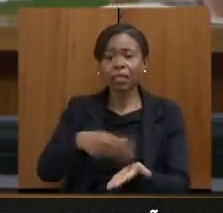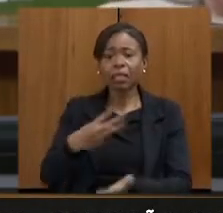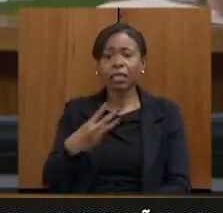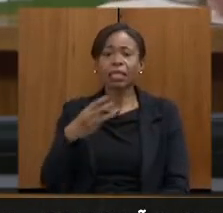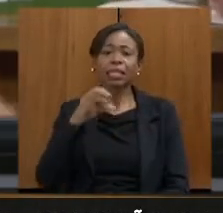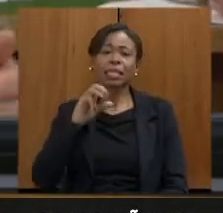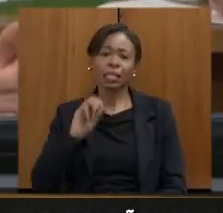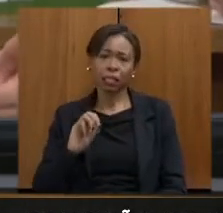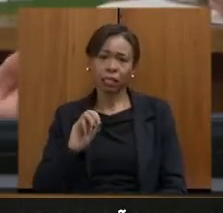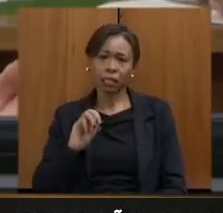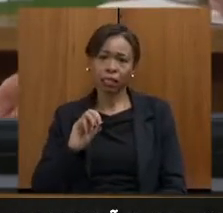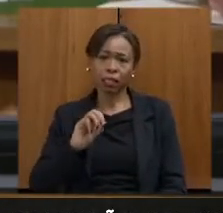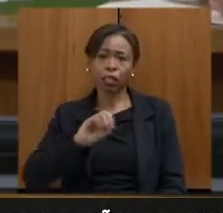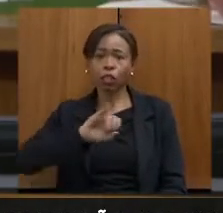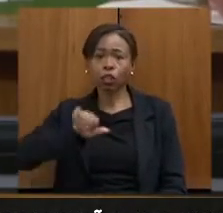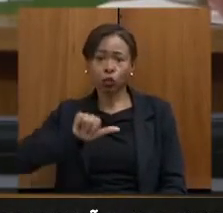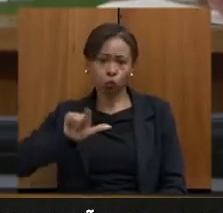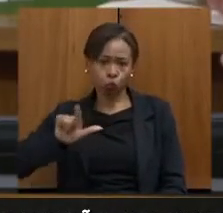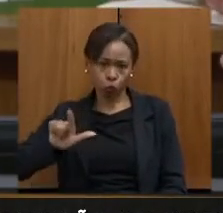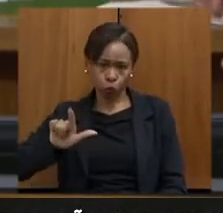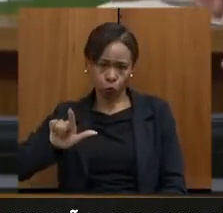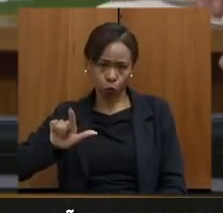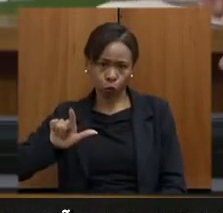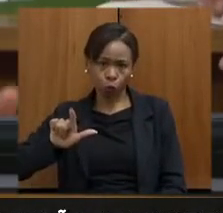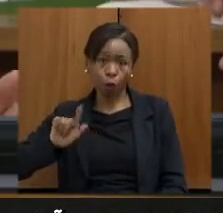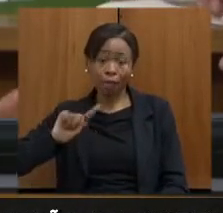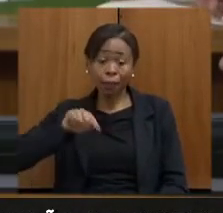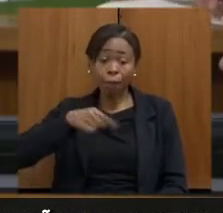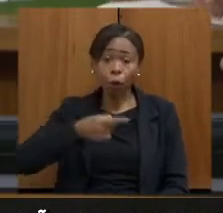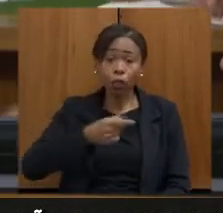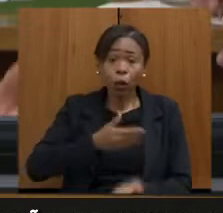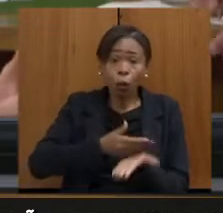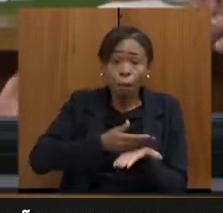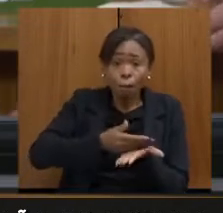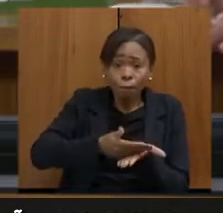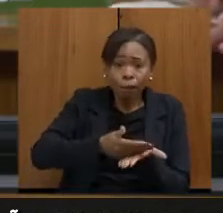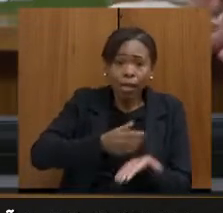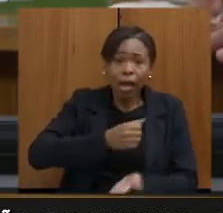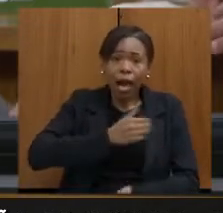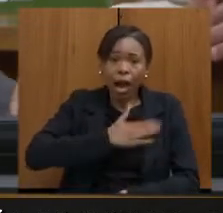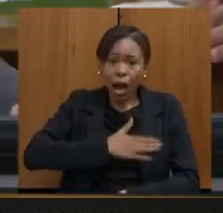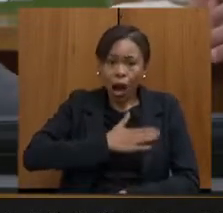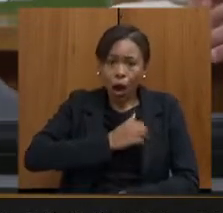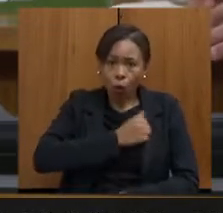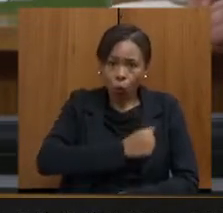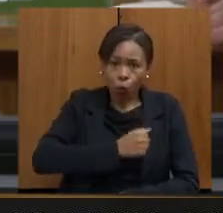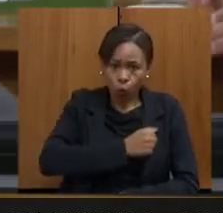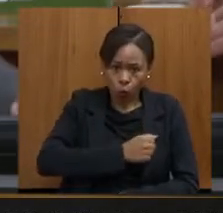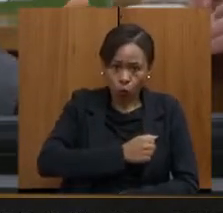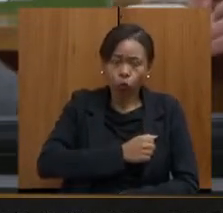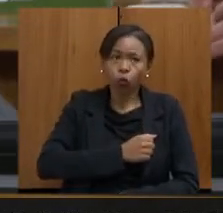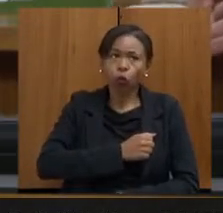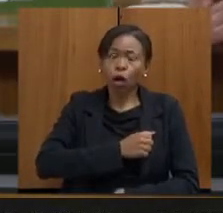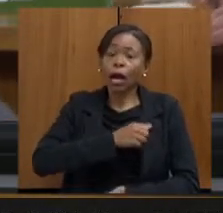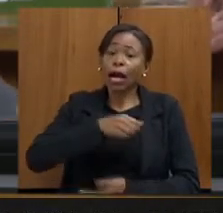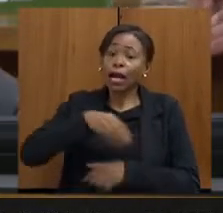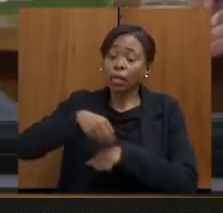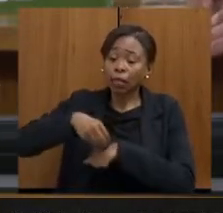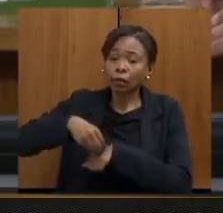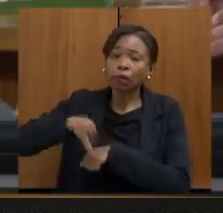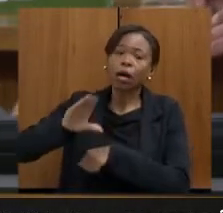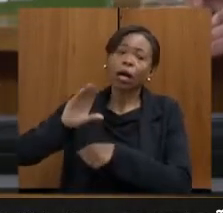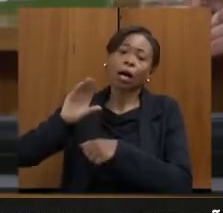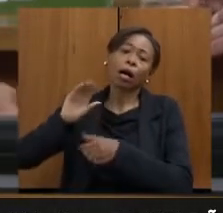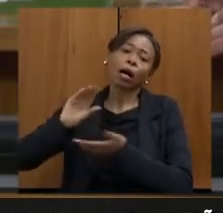de julho, para que, no início do mês de agosto, nós possamos levar até o Conselho